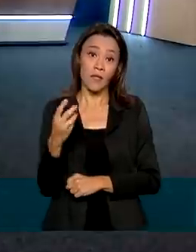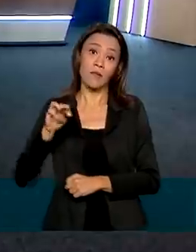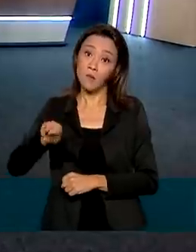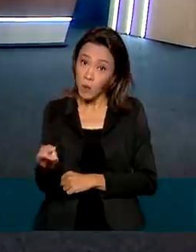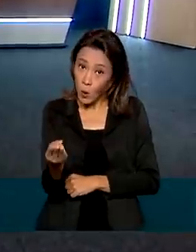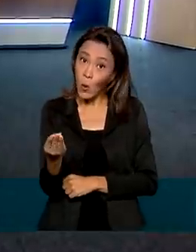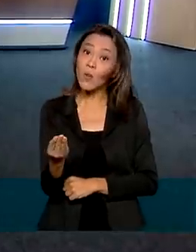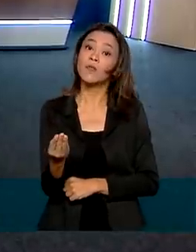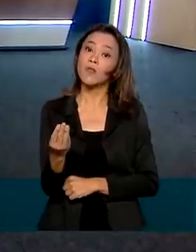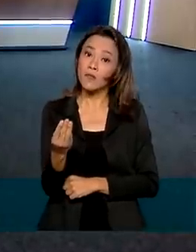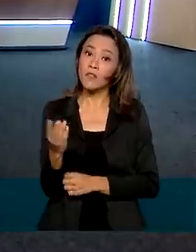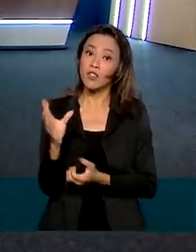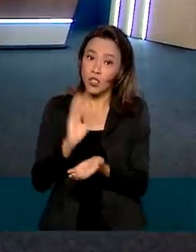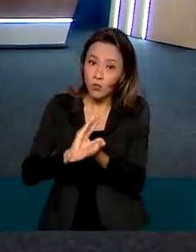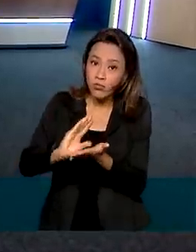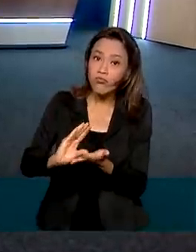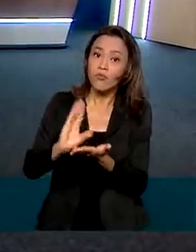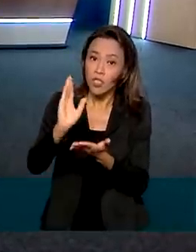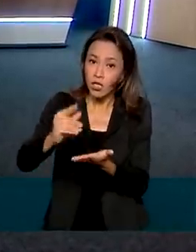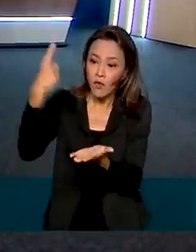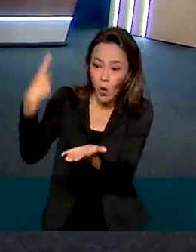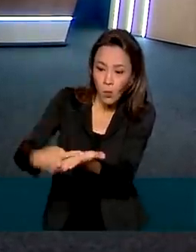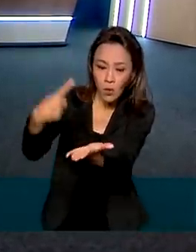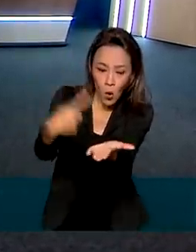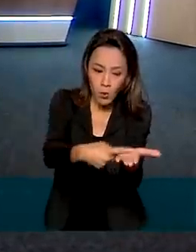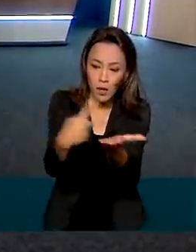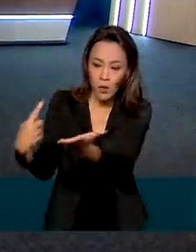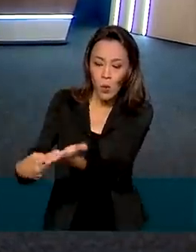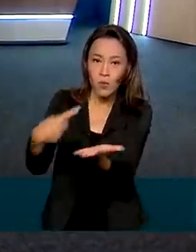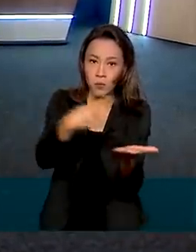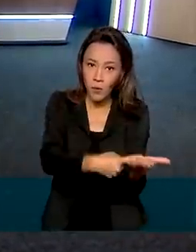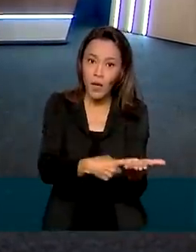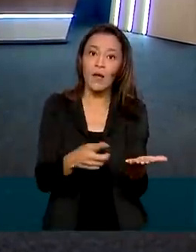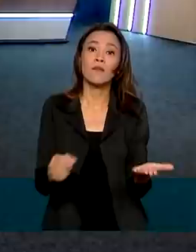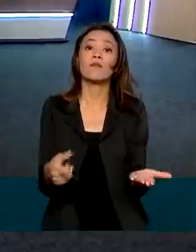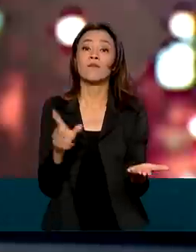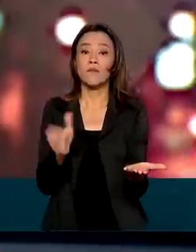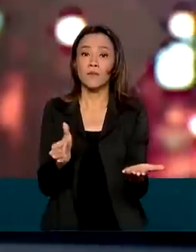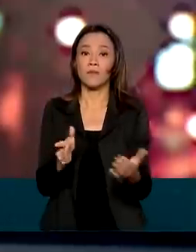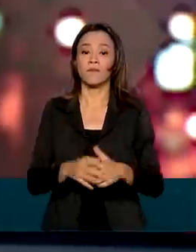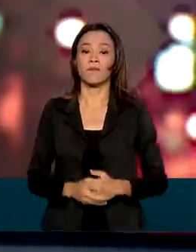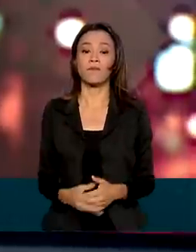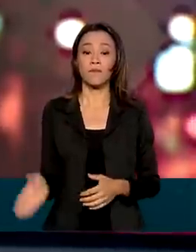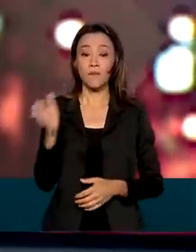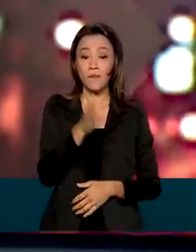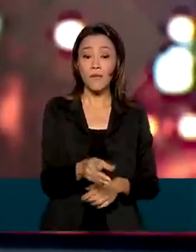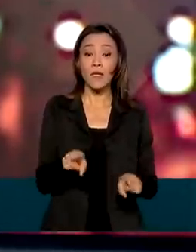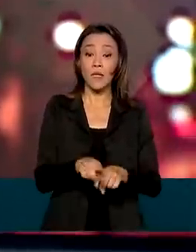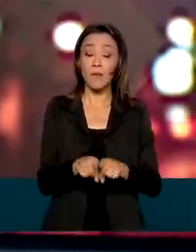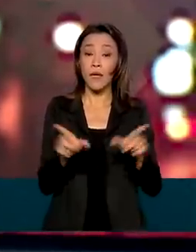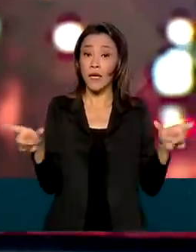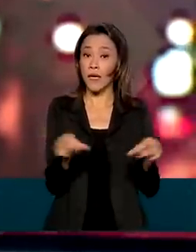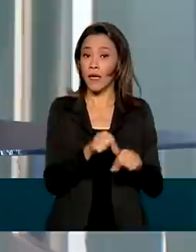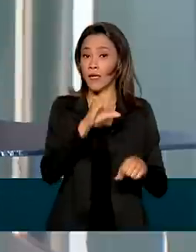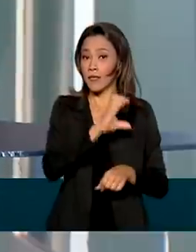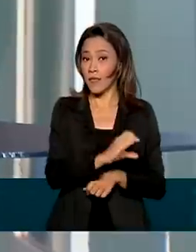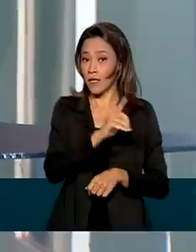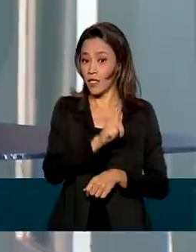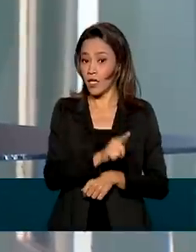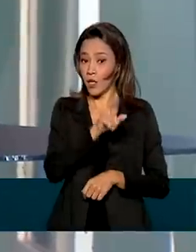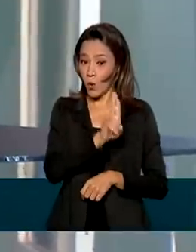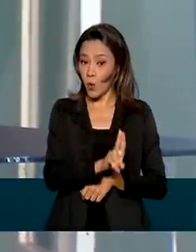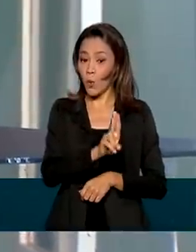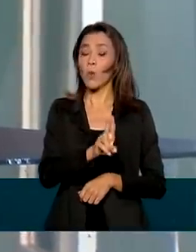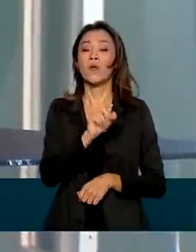firmados nesses acordos, sendo que 5,3 bilhões já estão na conta. A CGU também combateu fraudes no